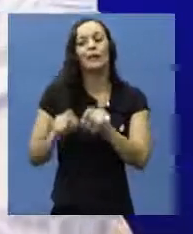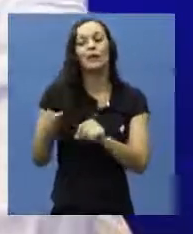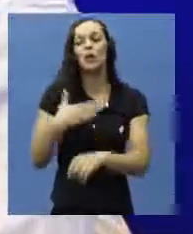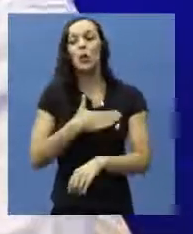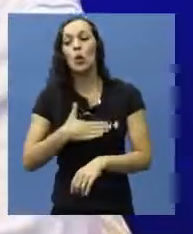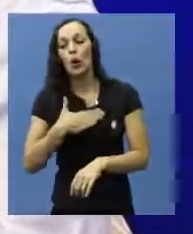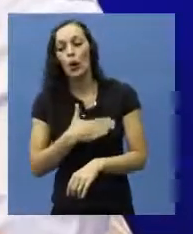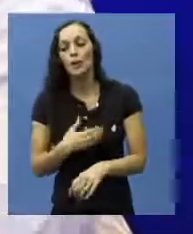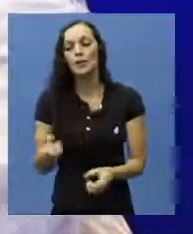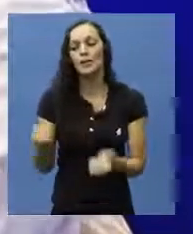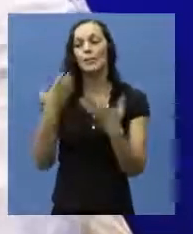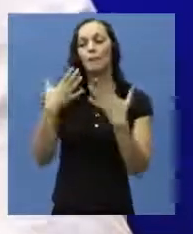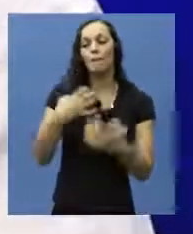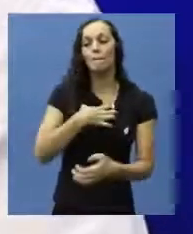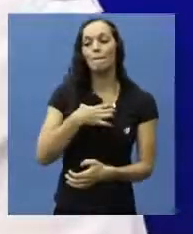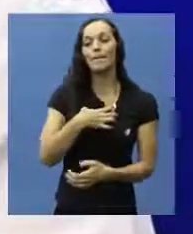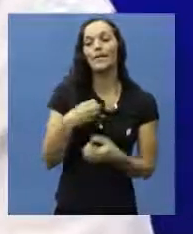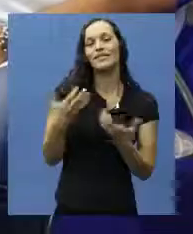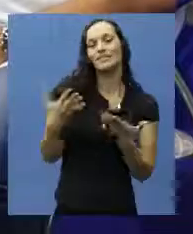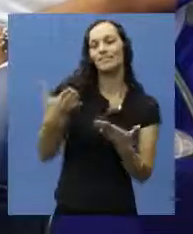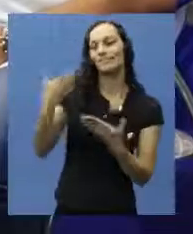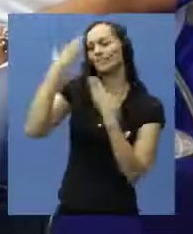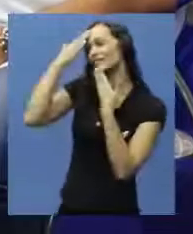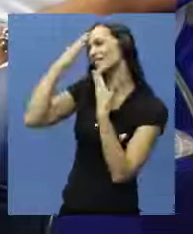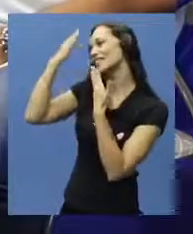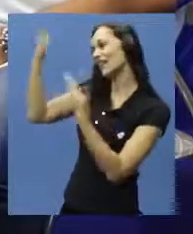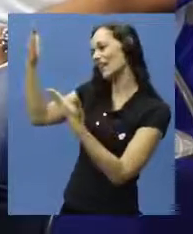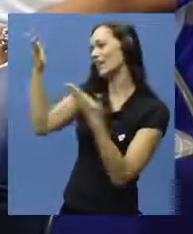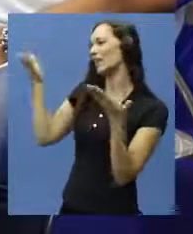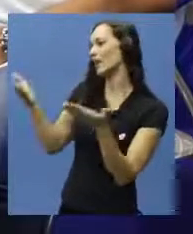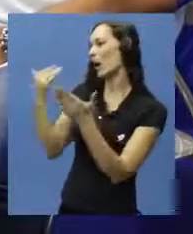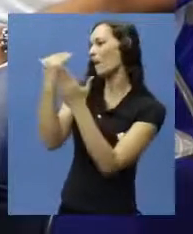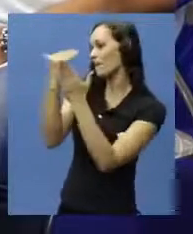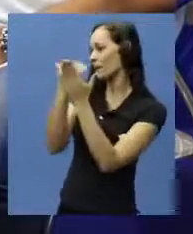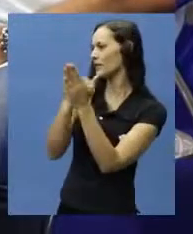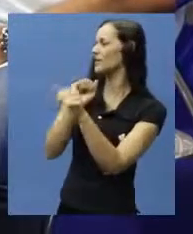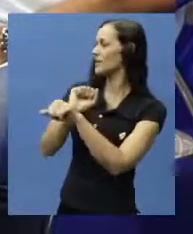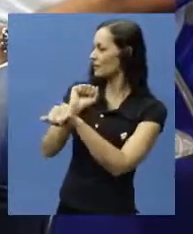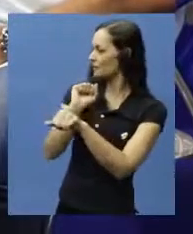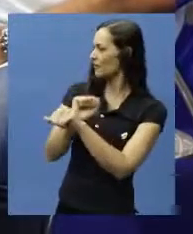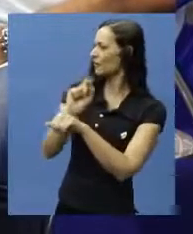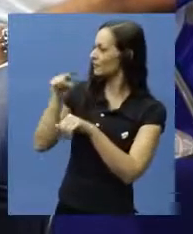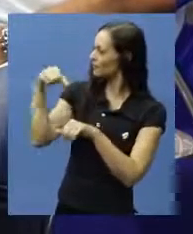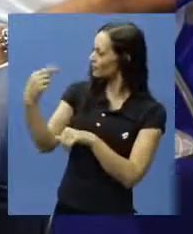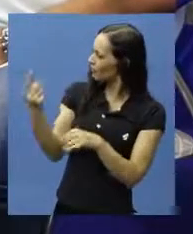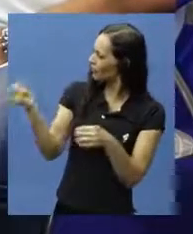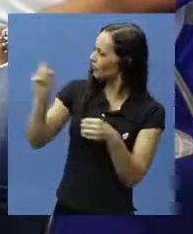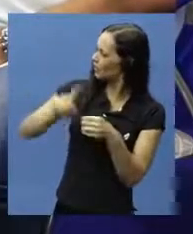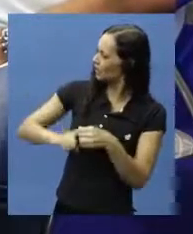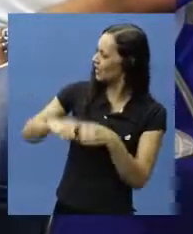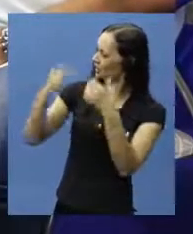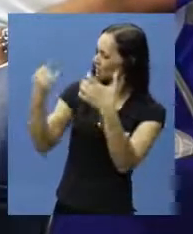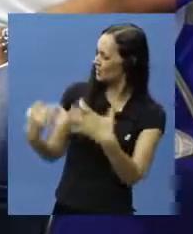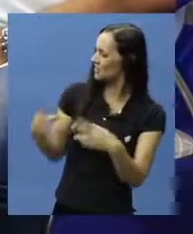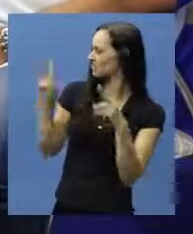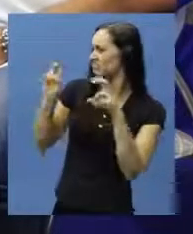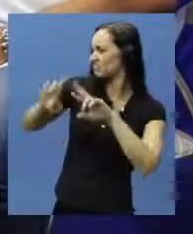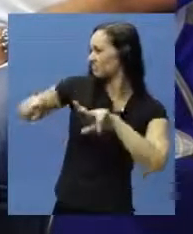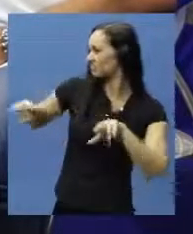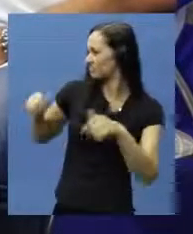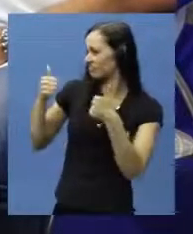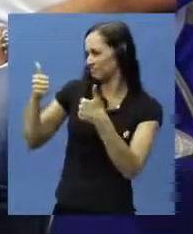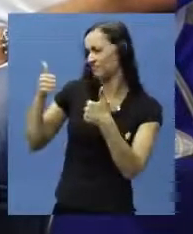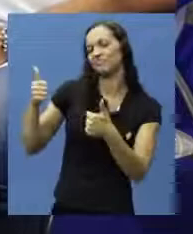fazer o que gosta, o que se sinta bem. Muito obrigada pela sua participação aqui no nosso programa, espero você aqui em outras oportunidades para